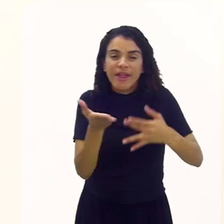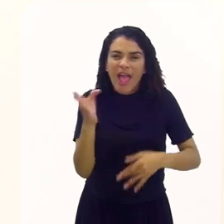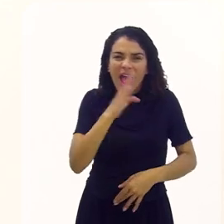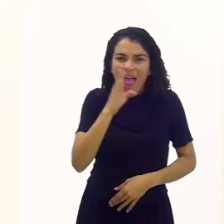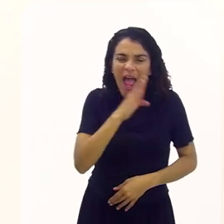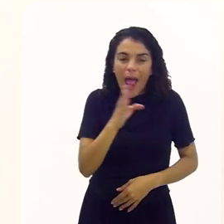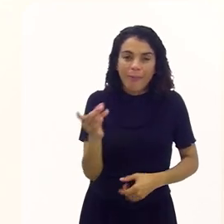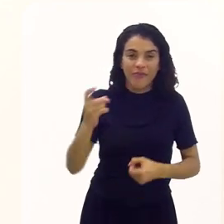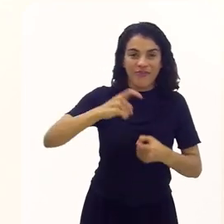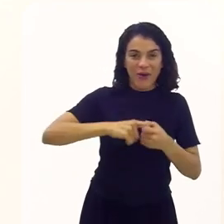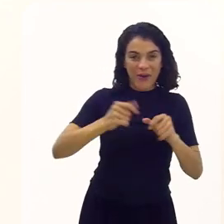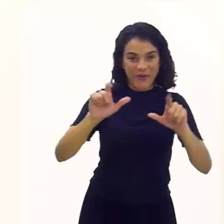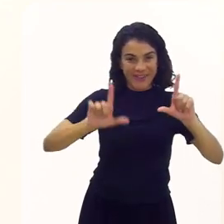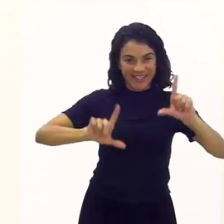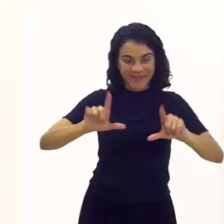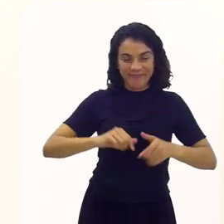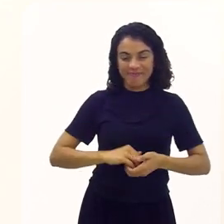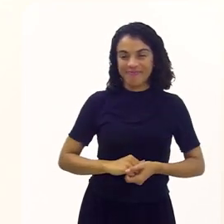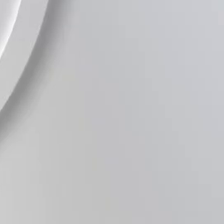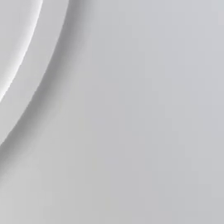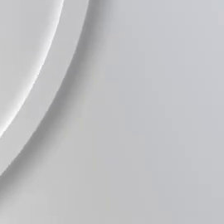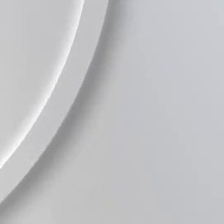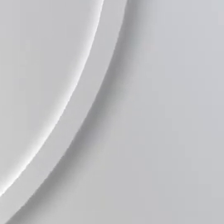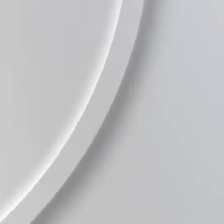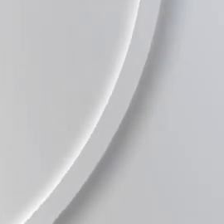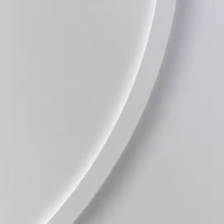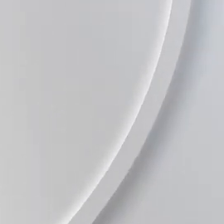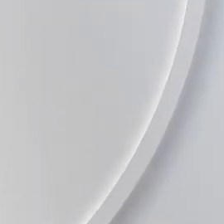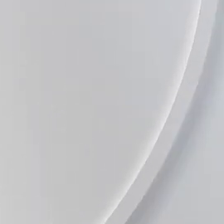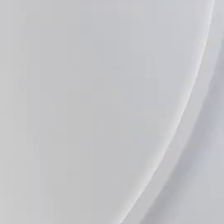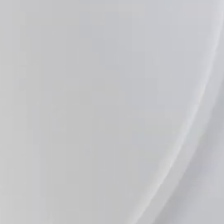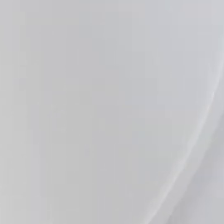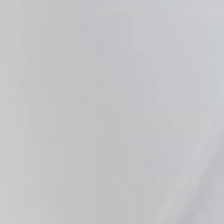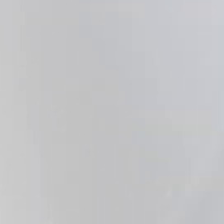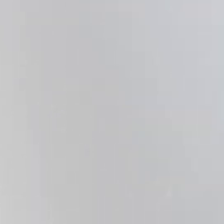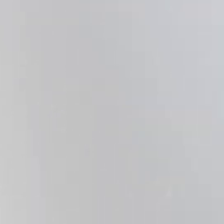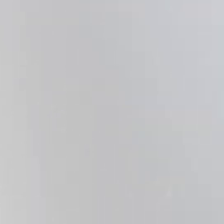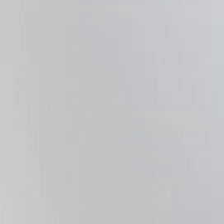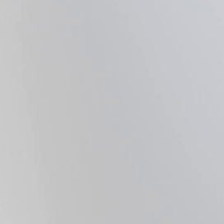intervalo? A gente volta daqui a pouquinho. novo. Tchau. Tchau. Tchau.